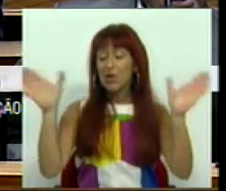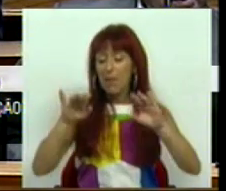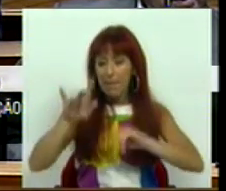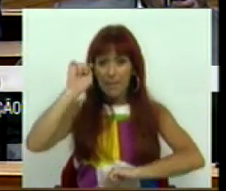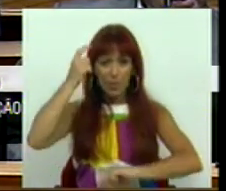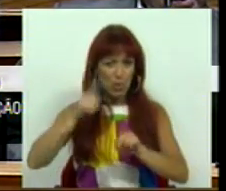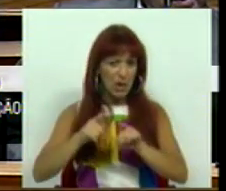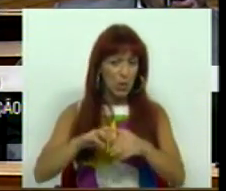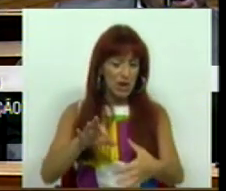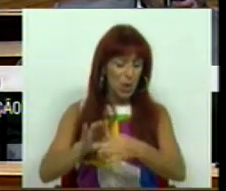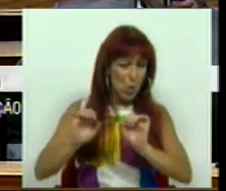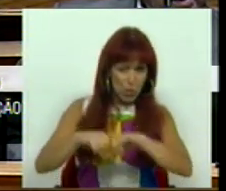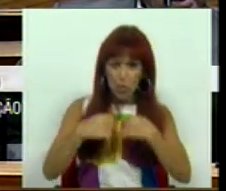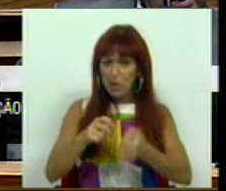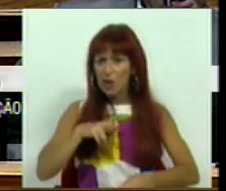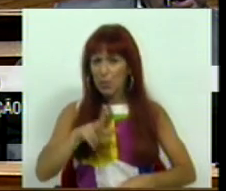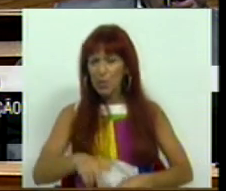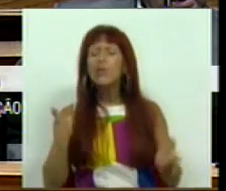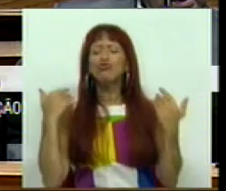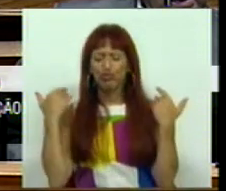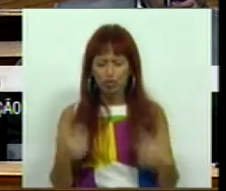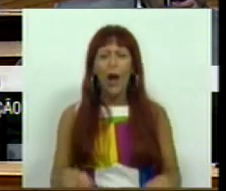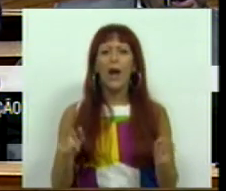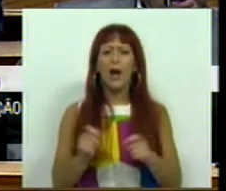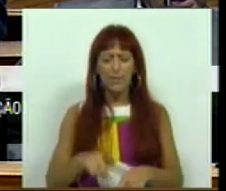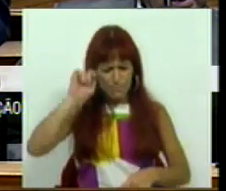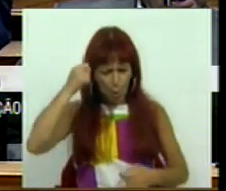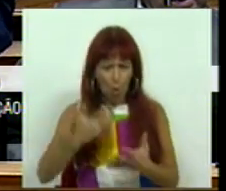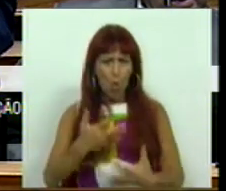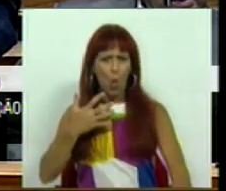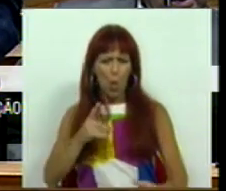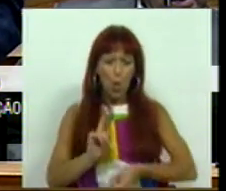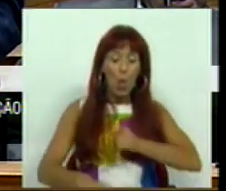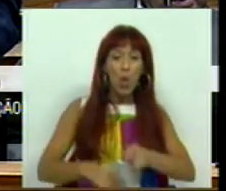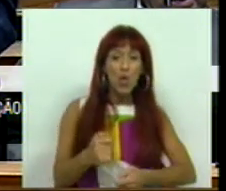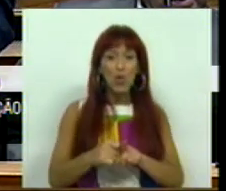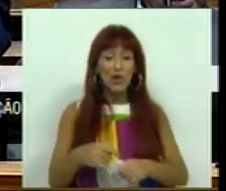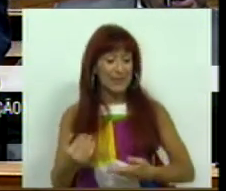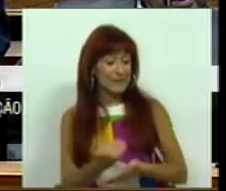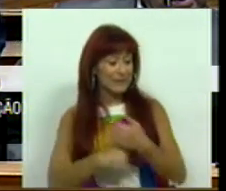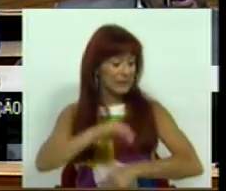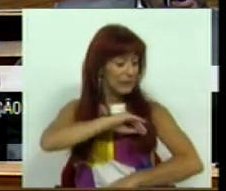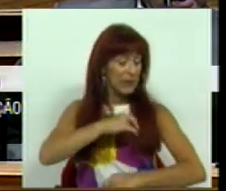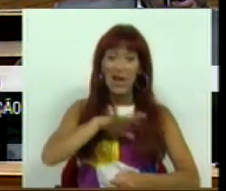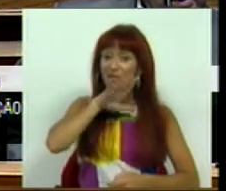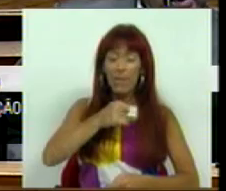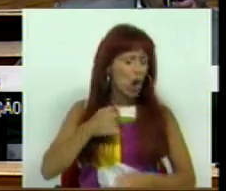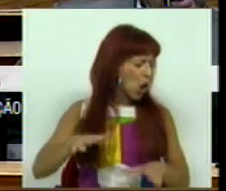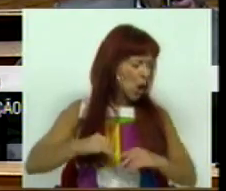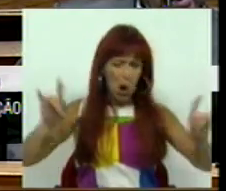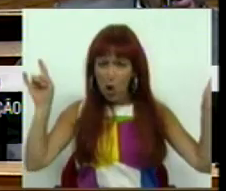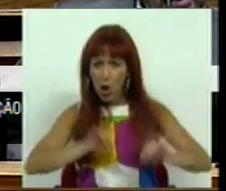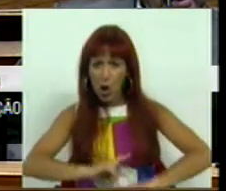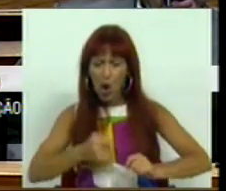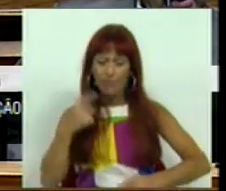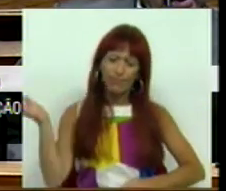trazer prejuízos à coesão social do país e traz já atualmente prejuízos ao que é o rendimento das famílias. Nós não aceitamos